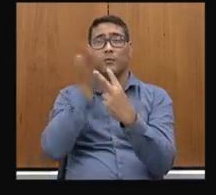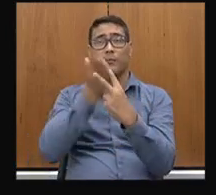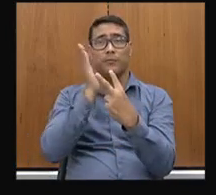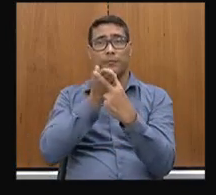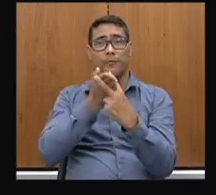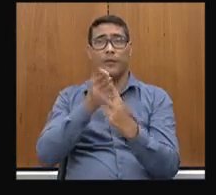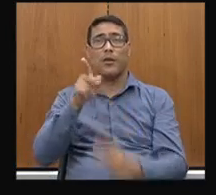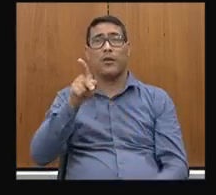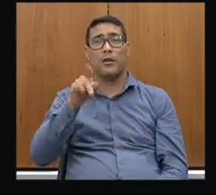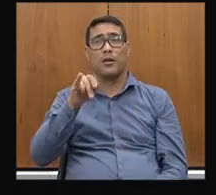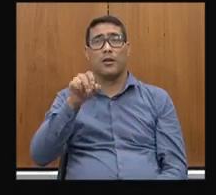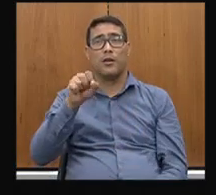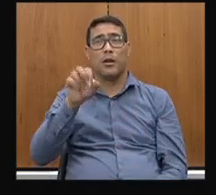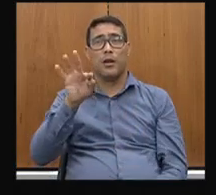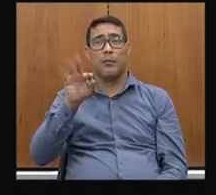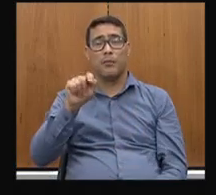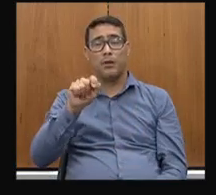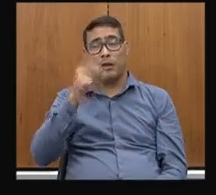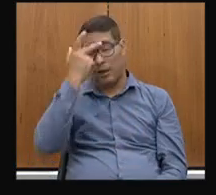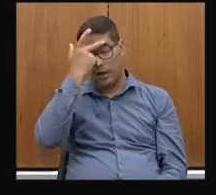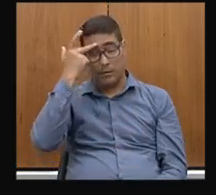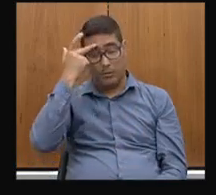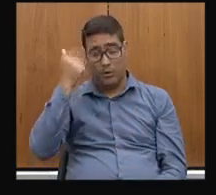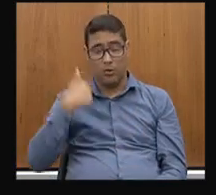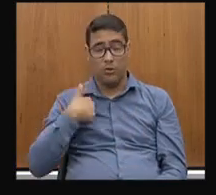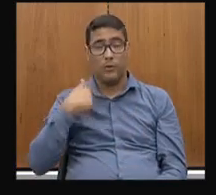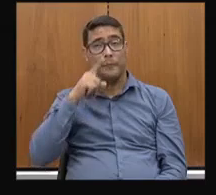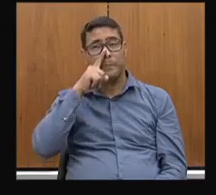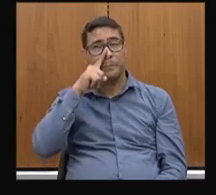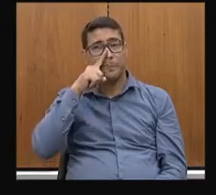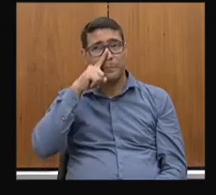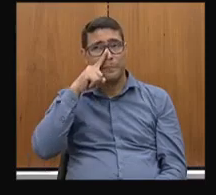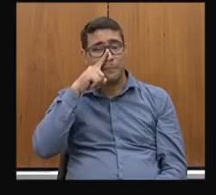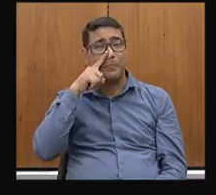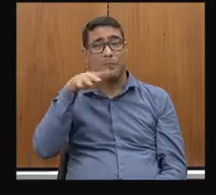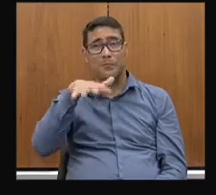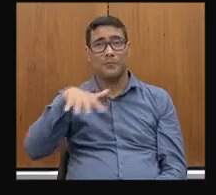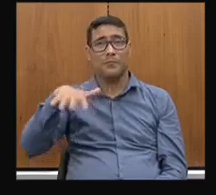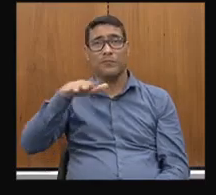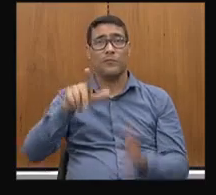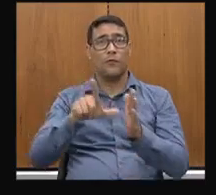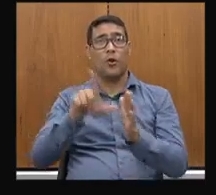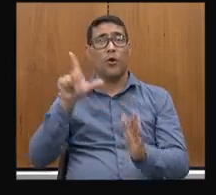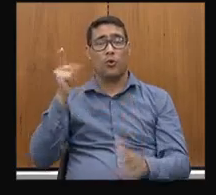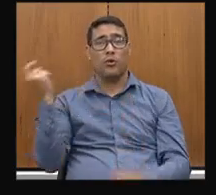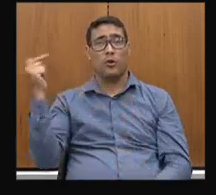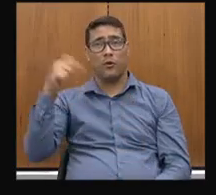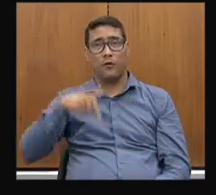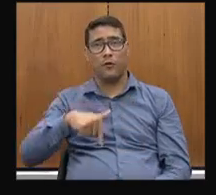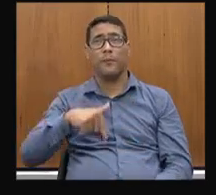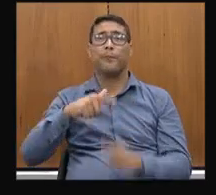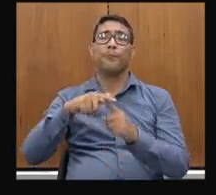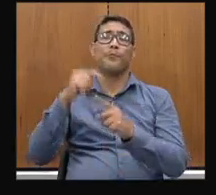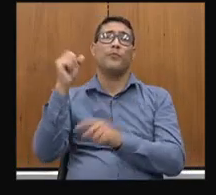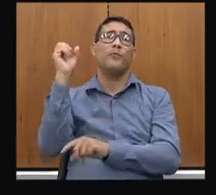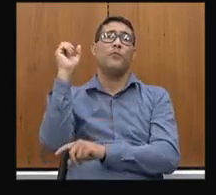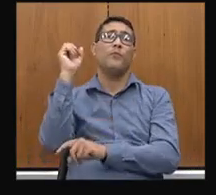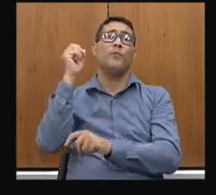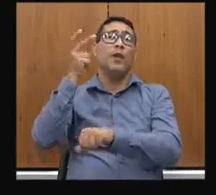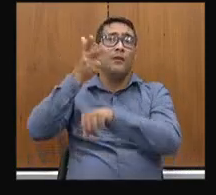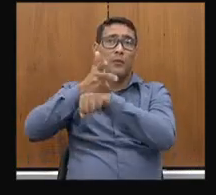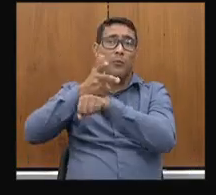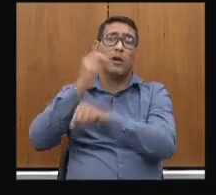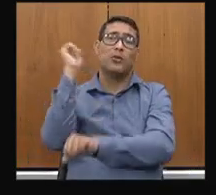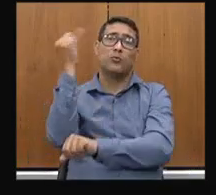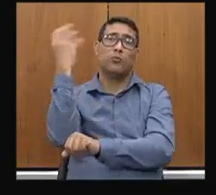colocando em risco a vida das pessoas, colocando em risco. Ontem eu vim filmando uma ambulância do SAMU passando por essas